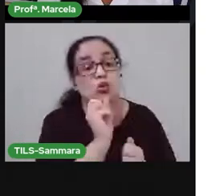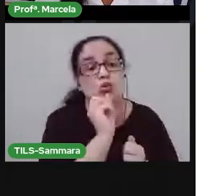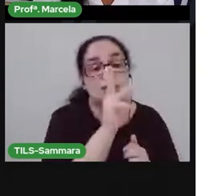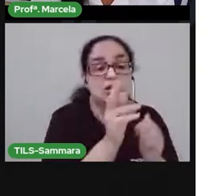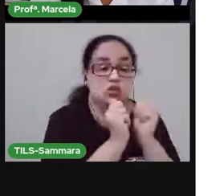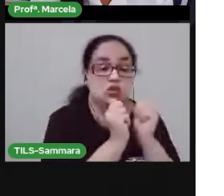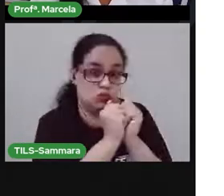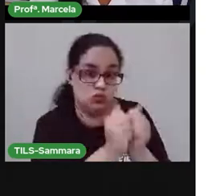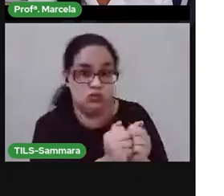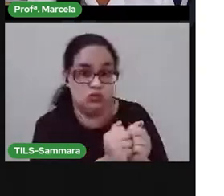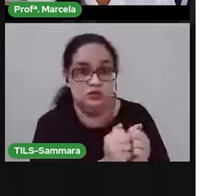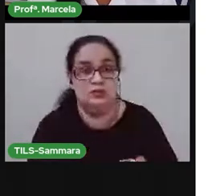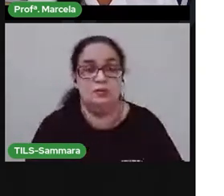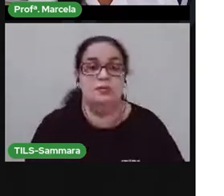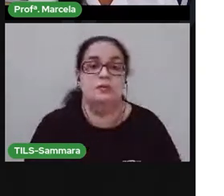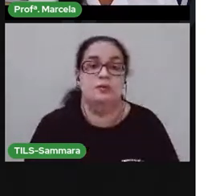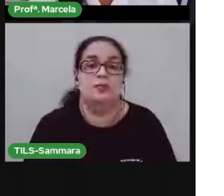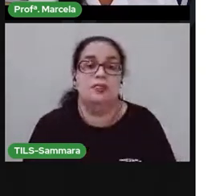acompanha.